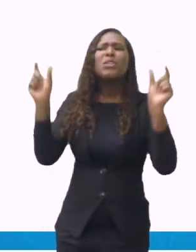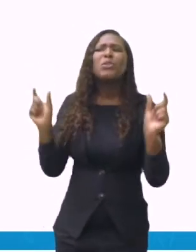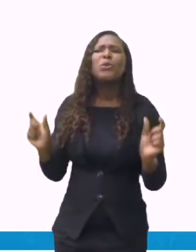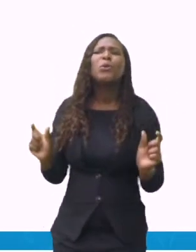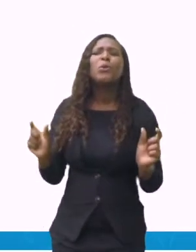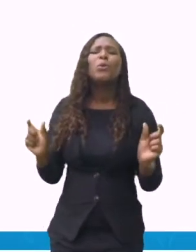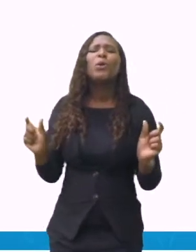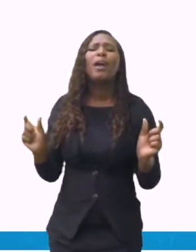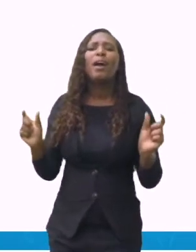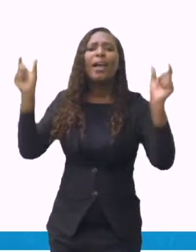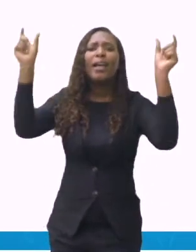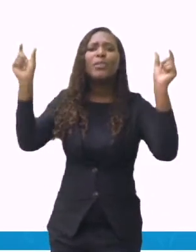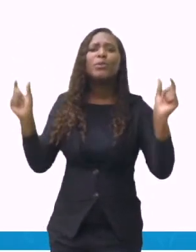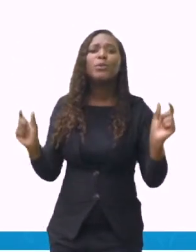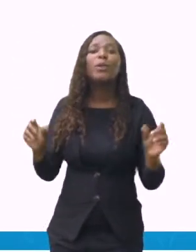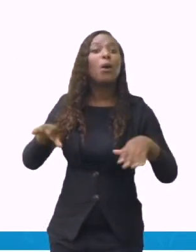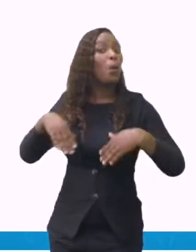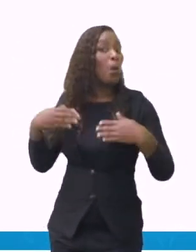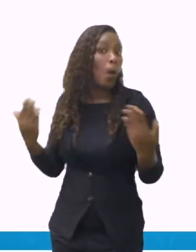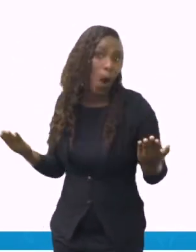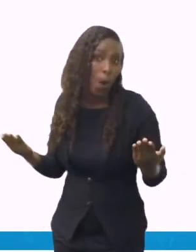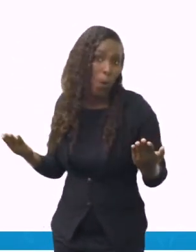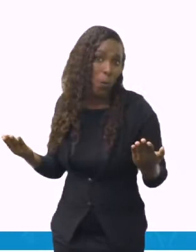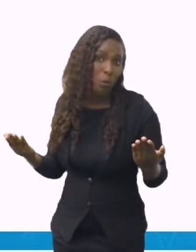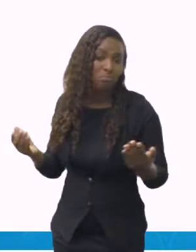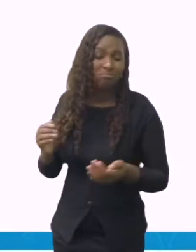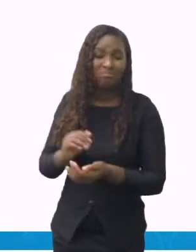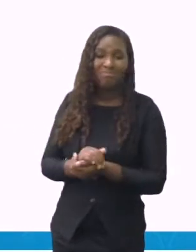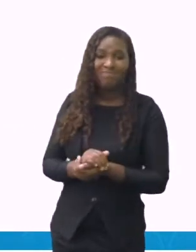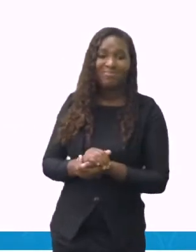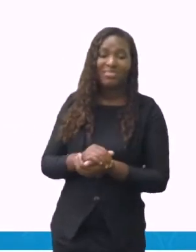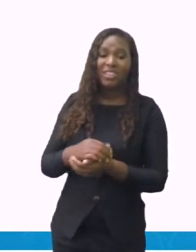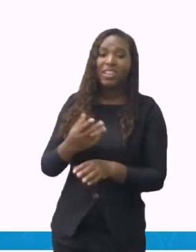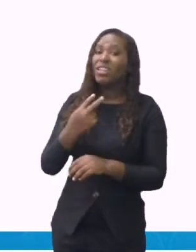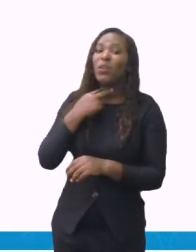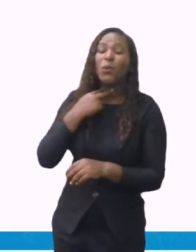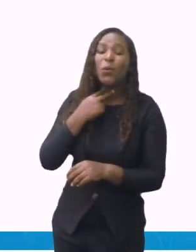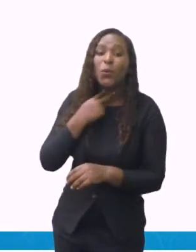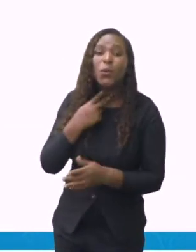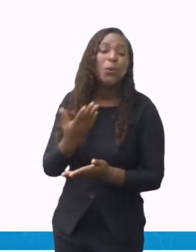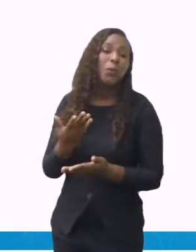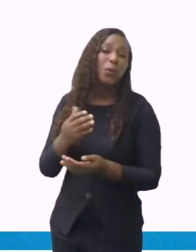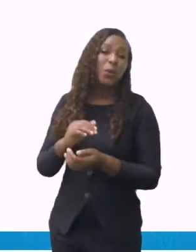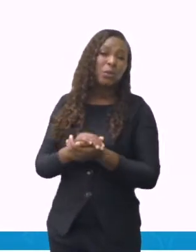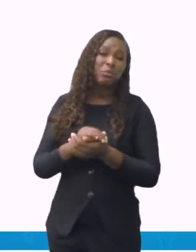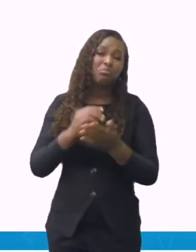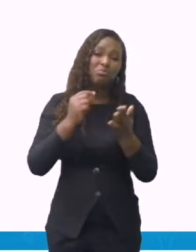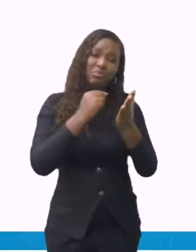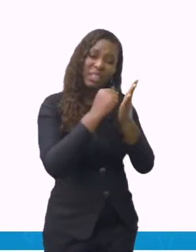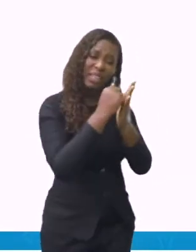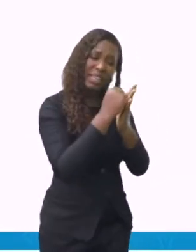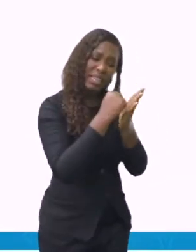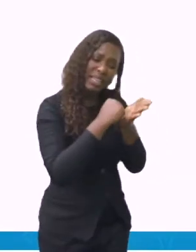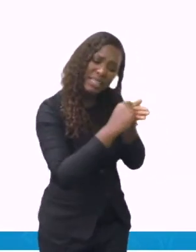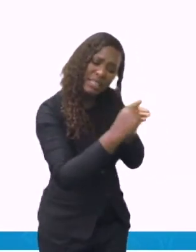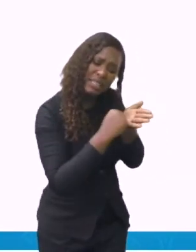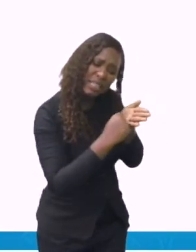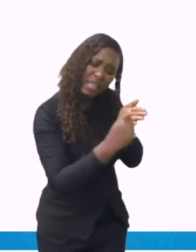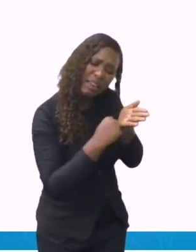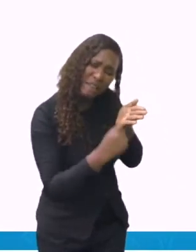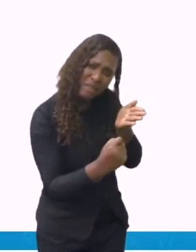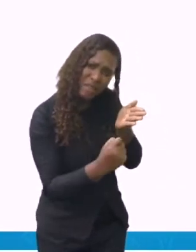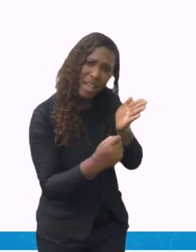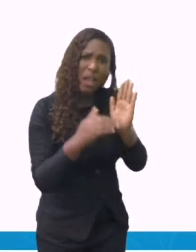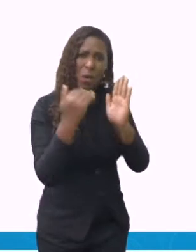Eu não posso escrever uma receita se eu não seguir algumas normas que são